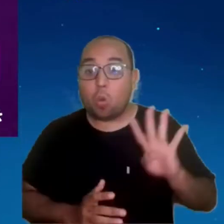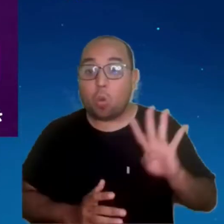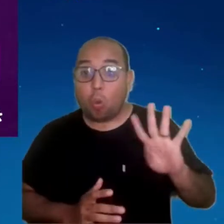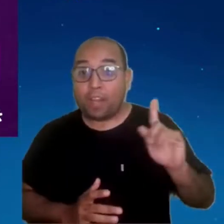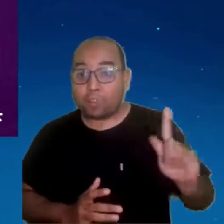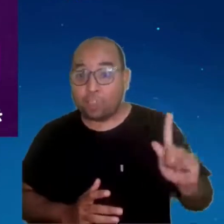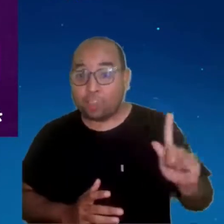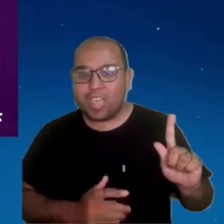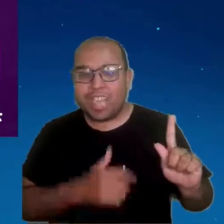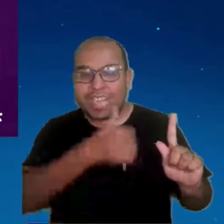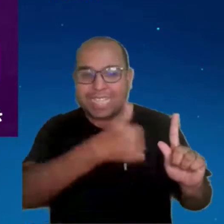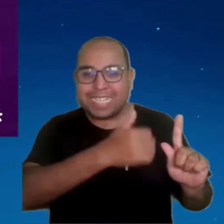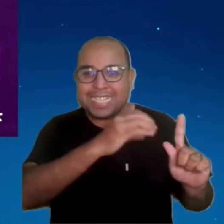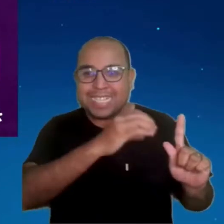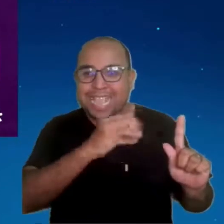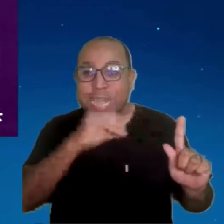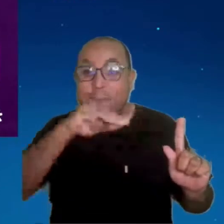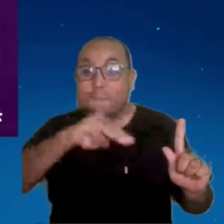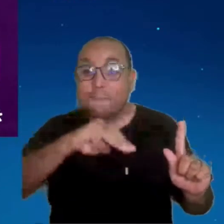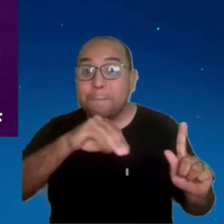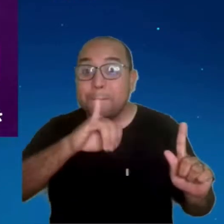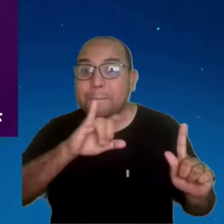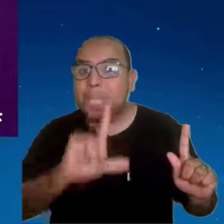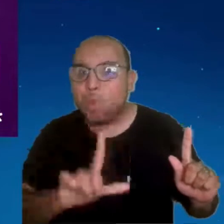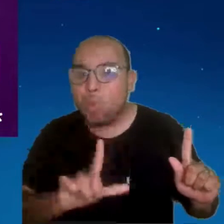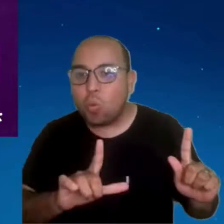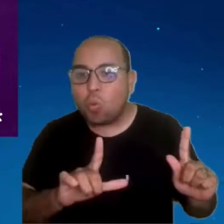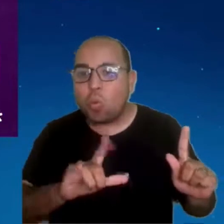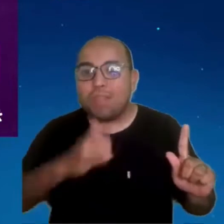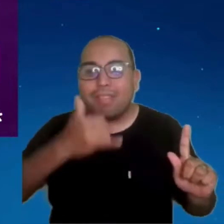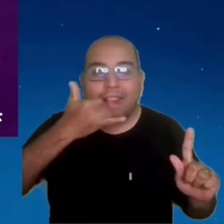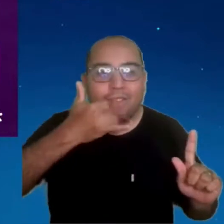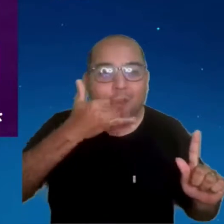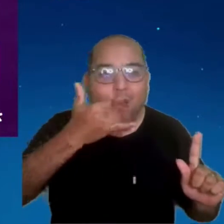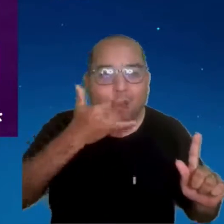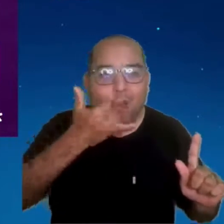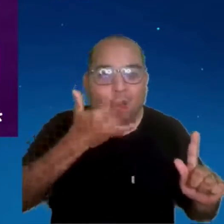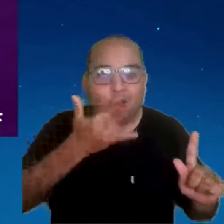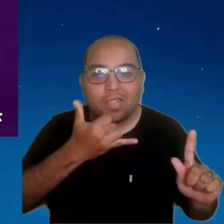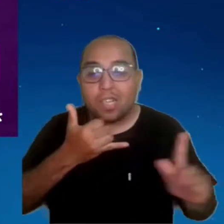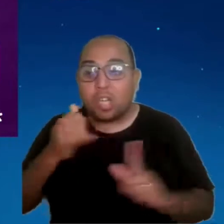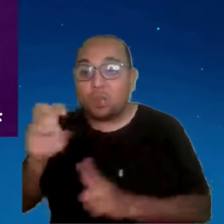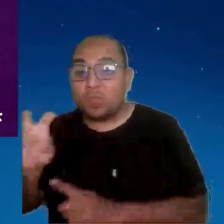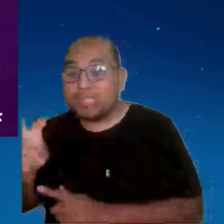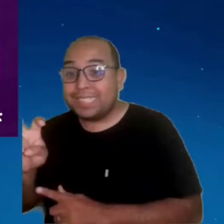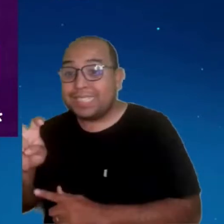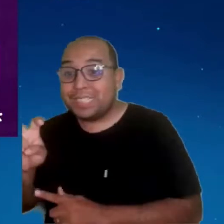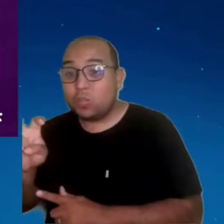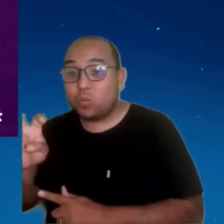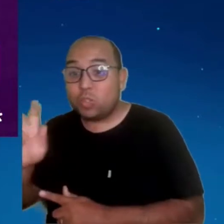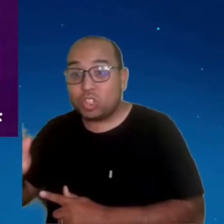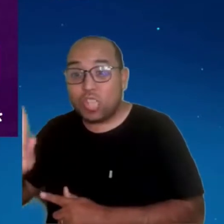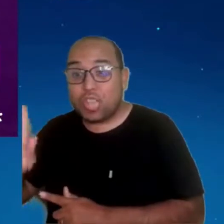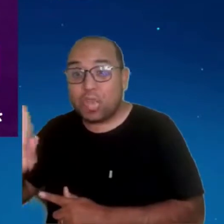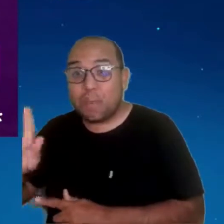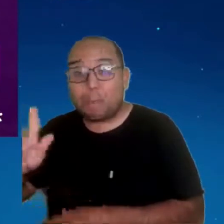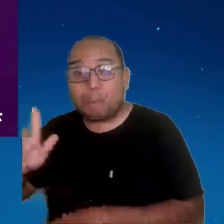mais. Caramba, Gabriel, mas o que isso me interessa? Interessa o quê? Na sua casa, você vai ter impressora,